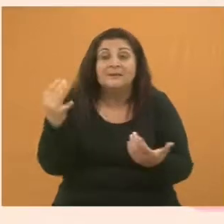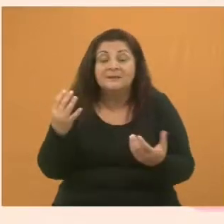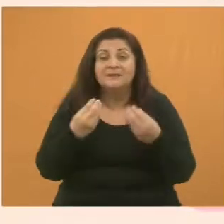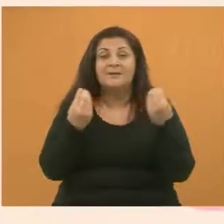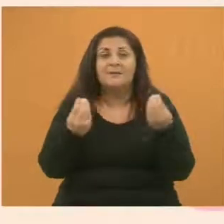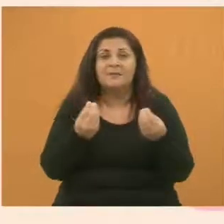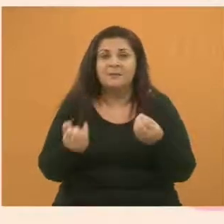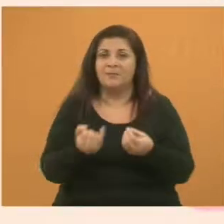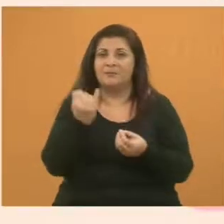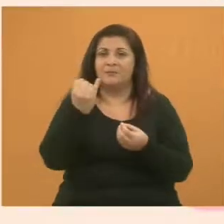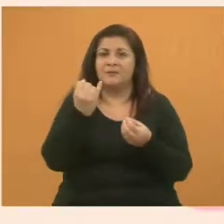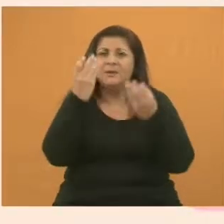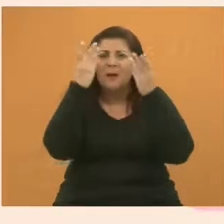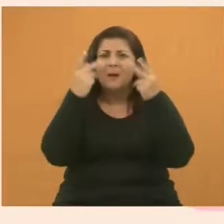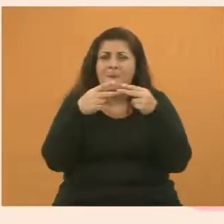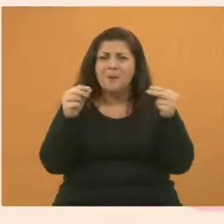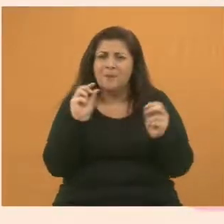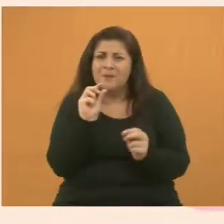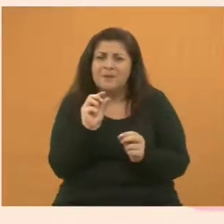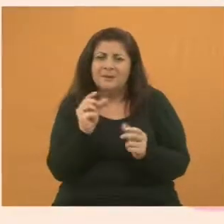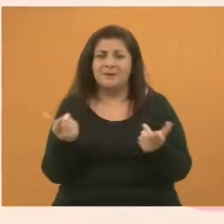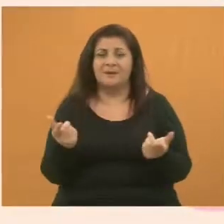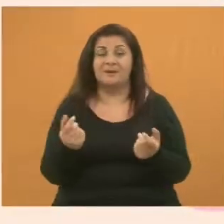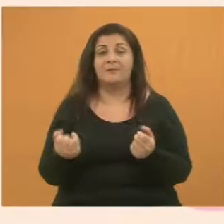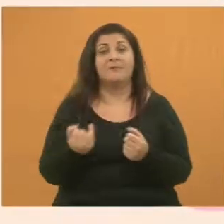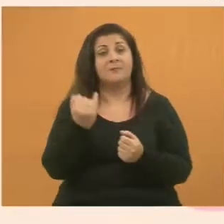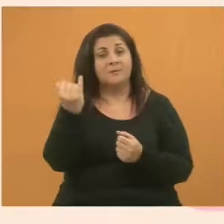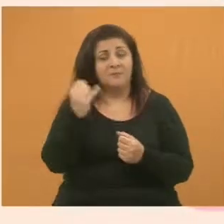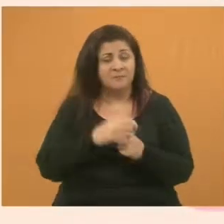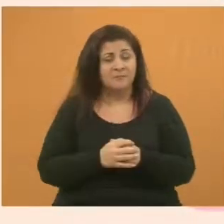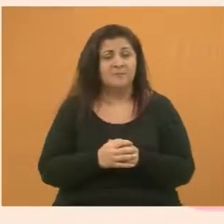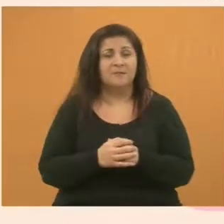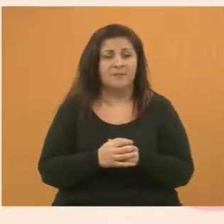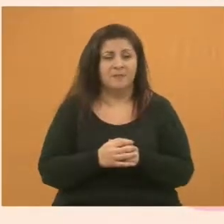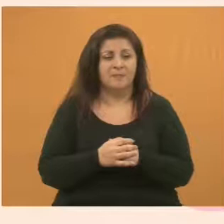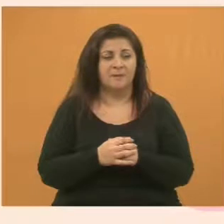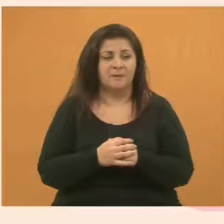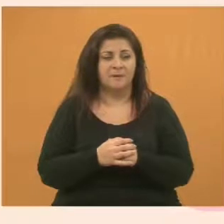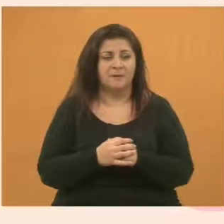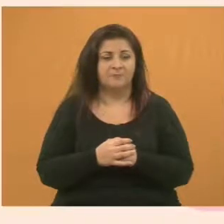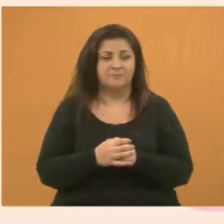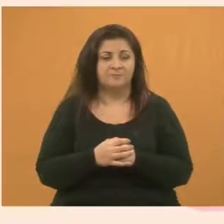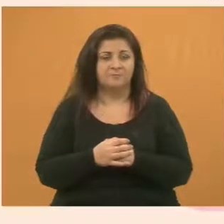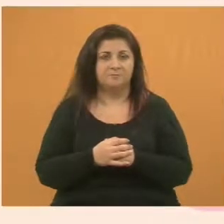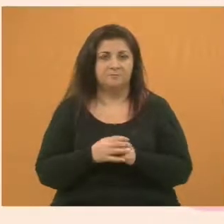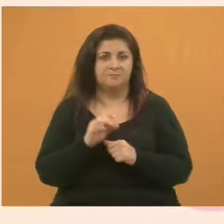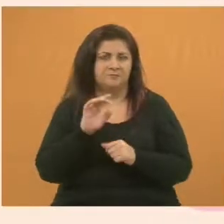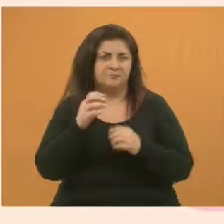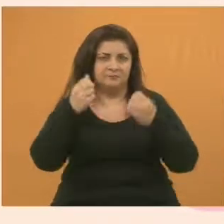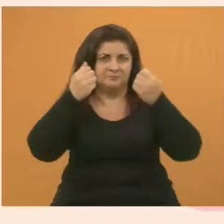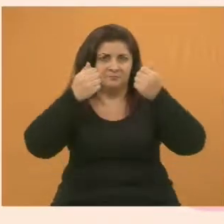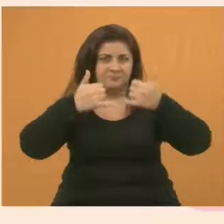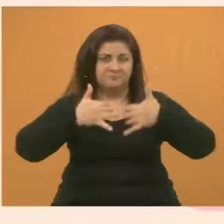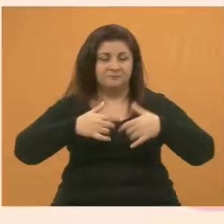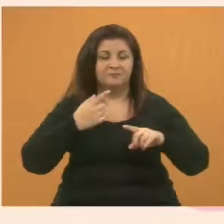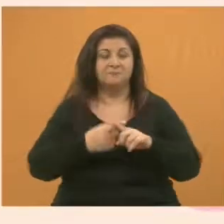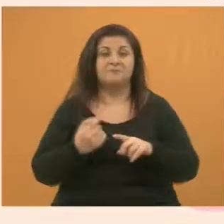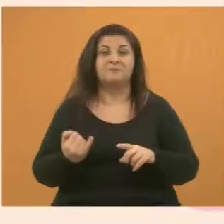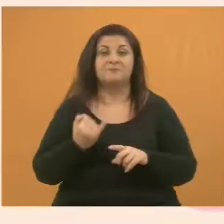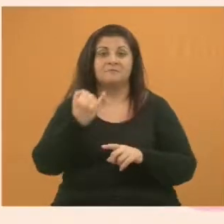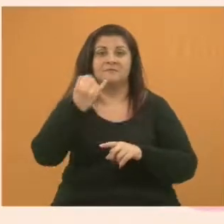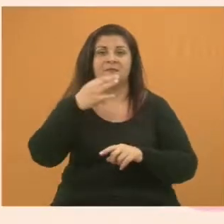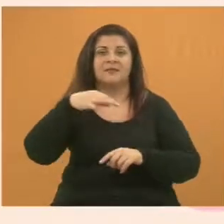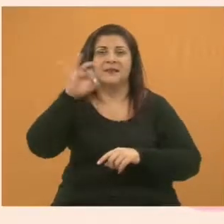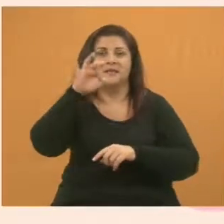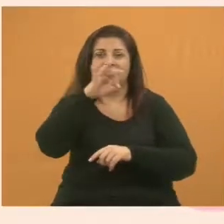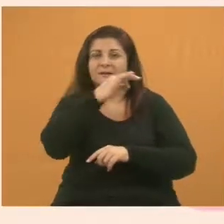pequeno animalzinho para o meio ambiente e para a manutenção dos ecossistemas. Então, vou dar só a explanar a importância das abelhas aqui rapidamente.